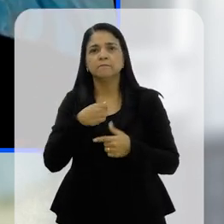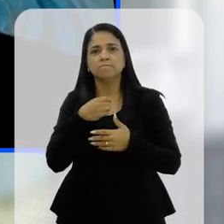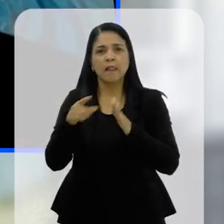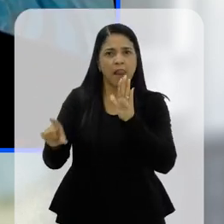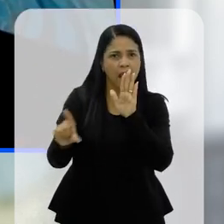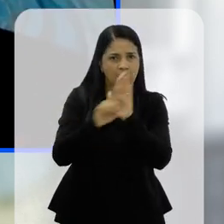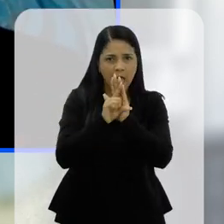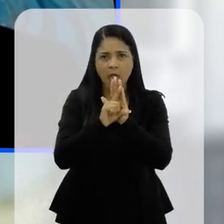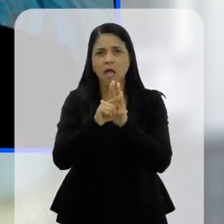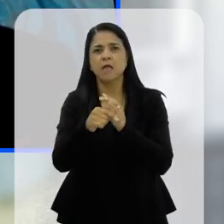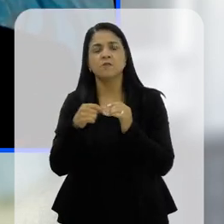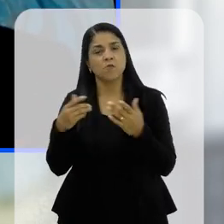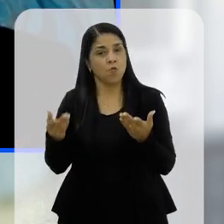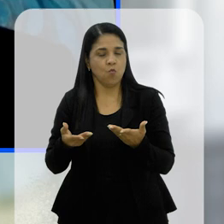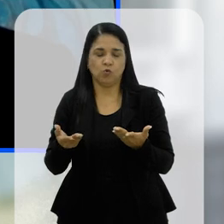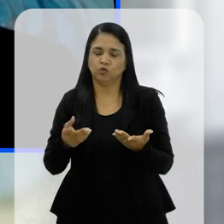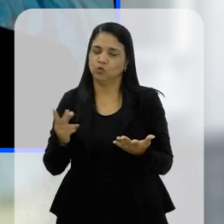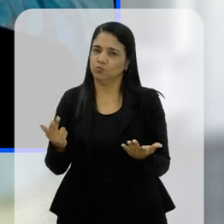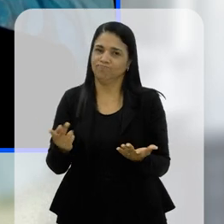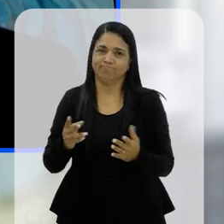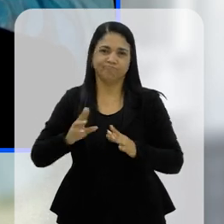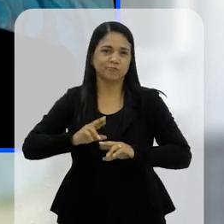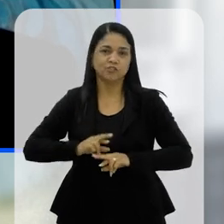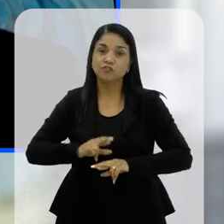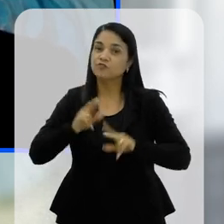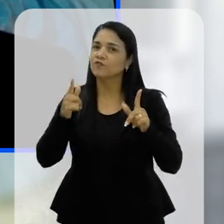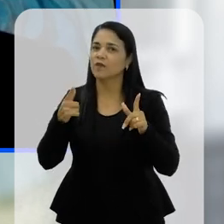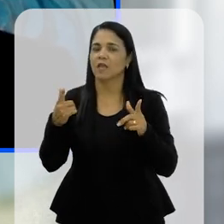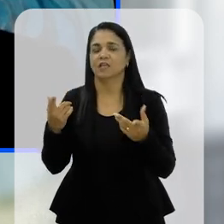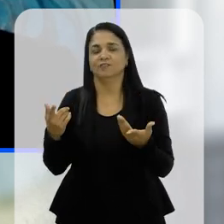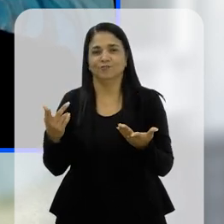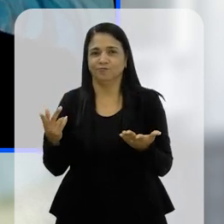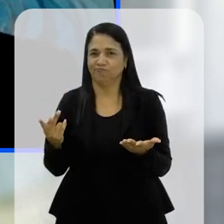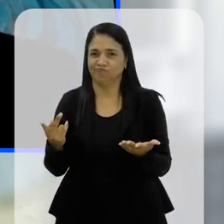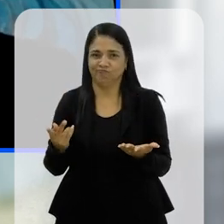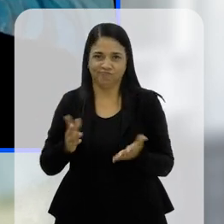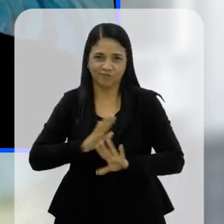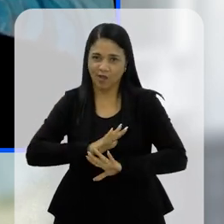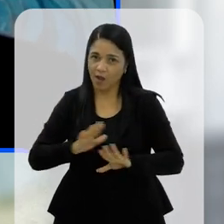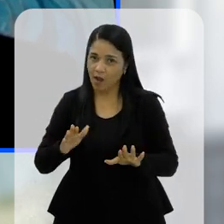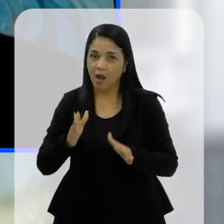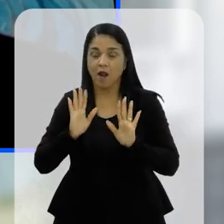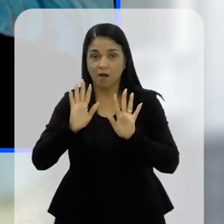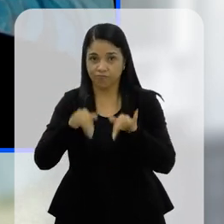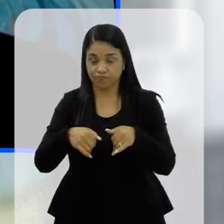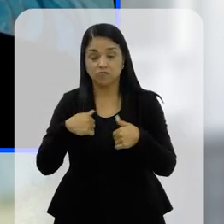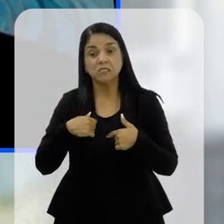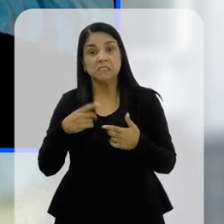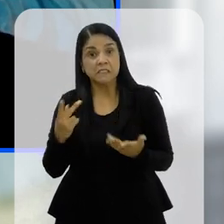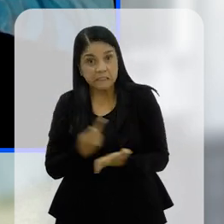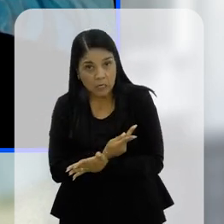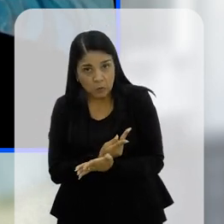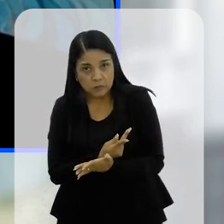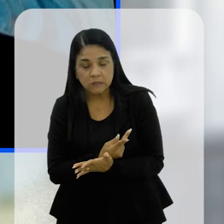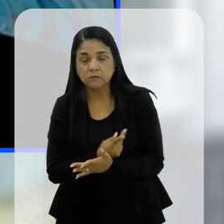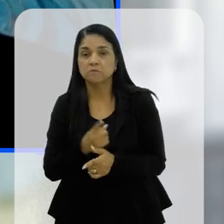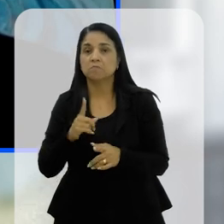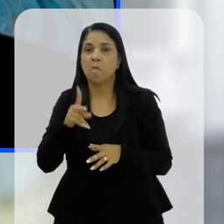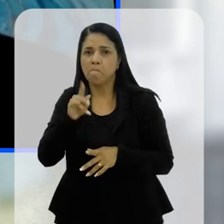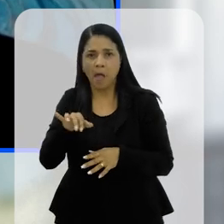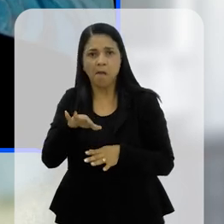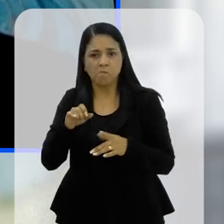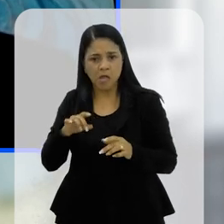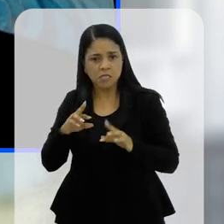hoje em dia, isso não acontece mais e se acontecer os próprios pais se unem